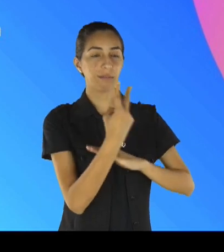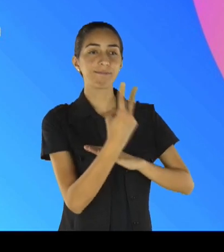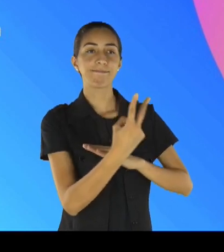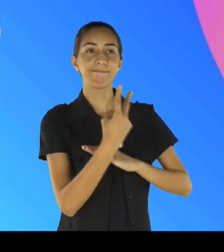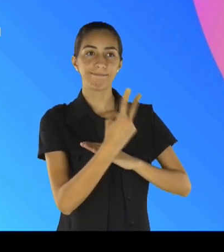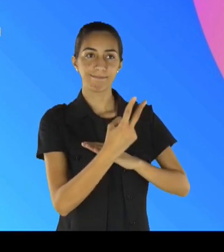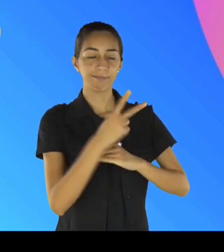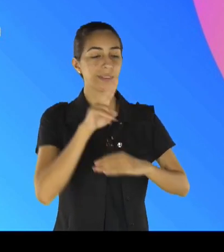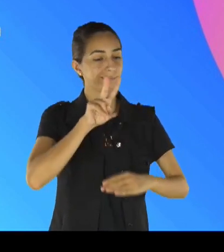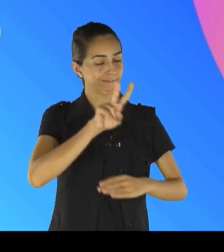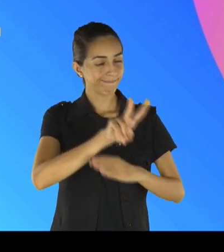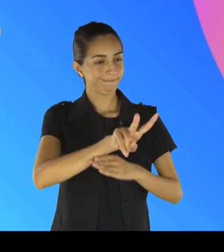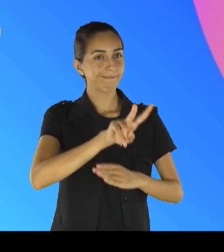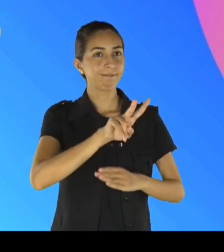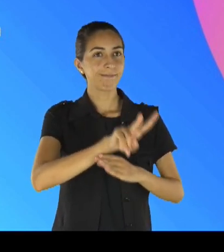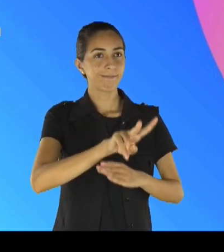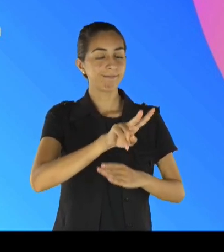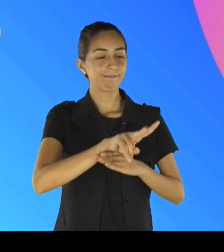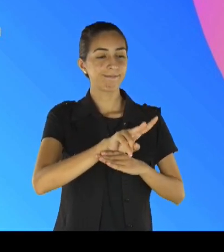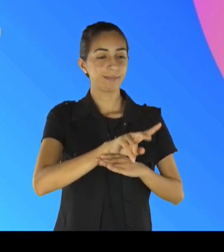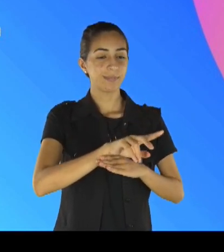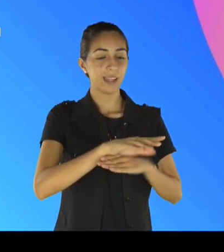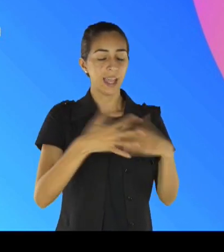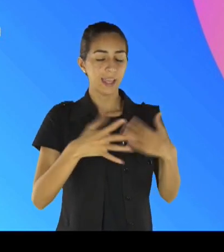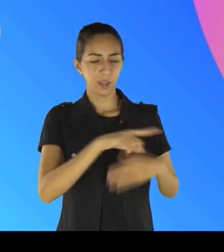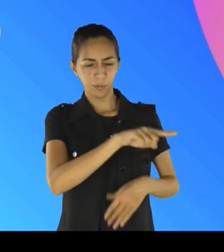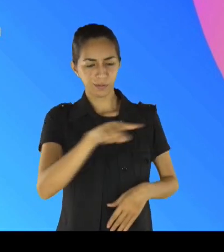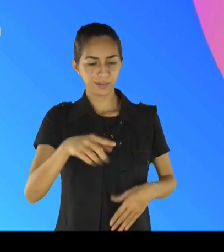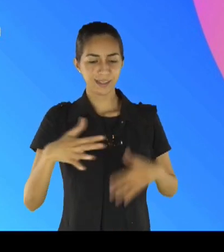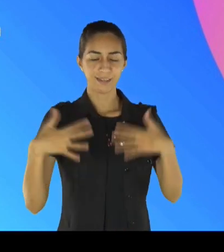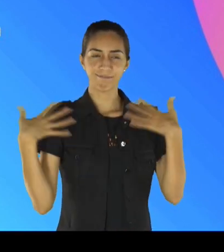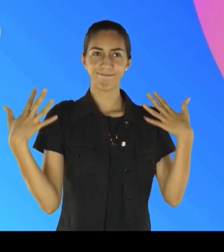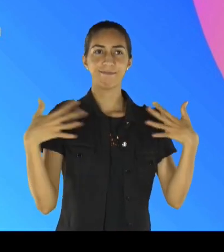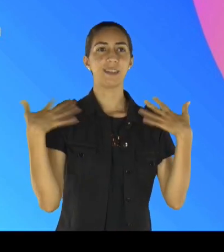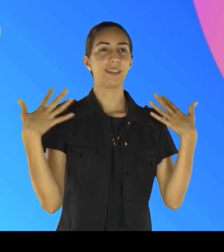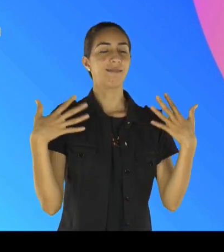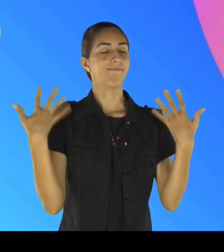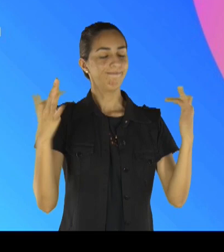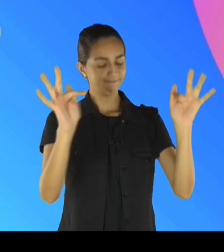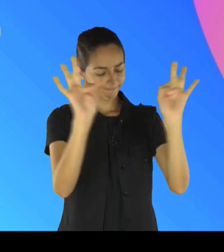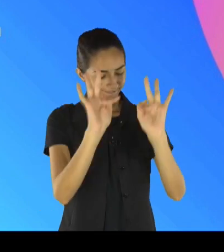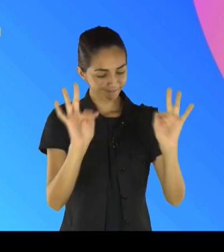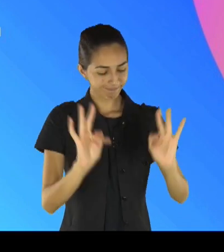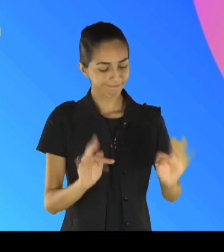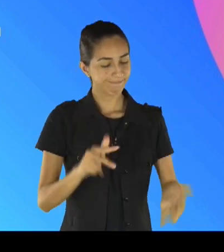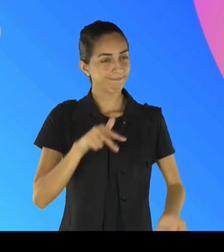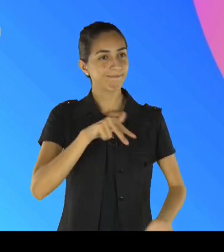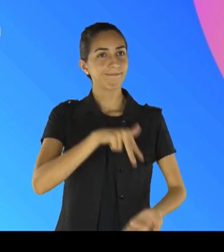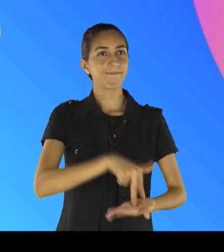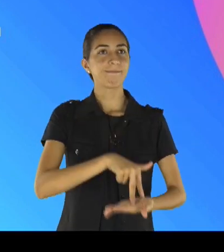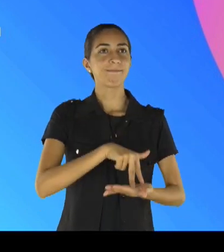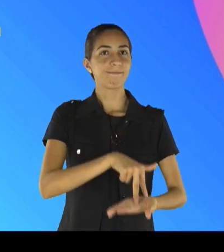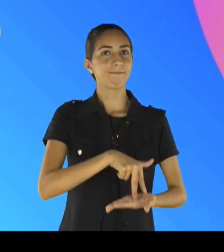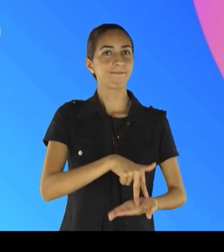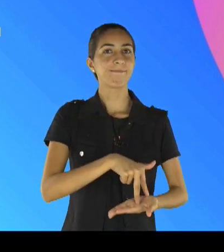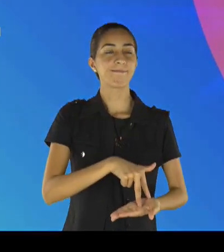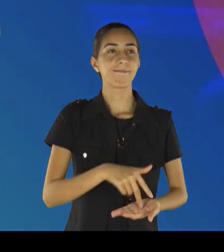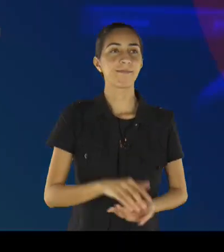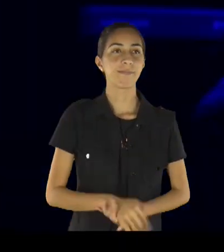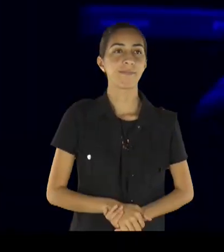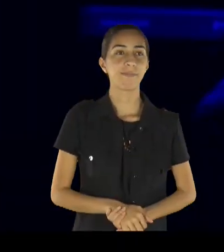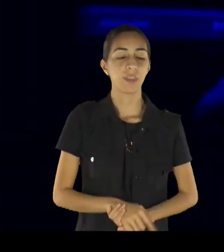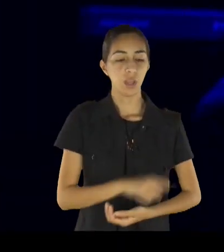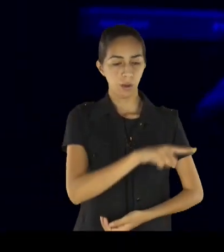senhores, tem de bom ânimo, de novo, tem de bom ânimo, nós estamos no mesmo barco, mas ninguém vai